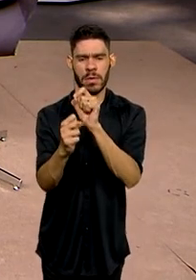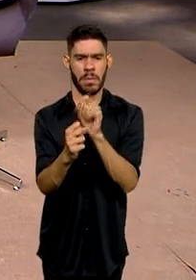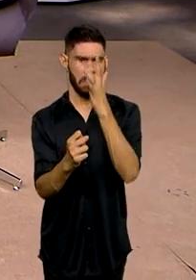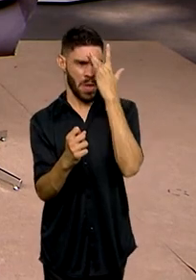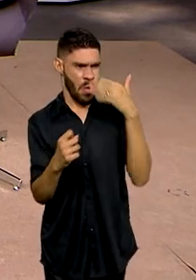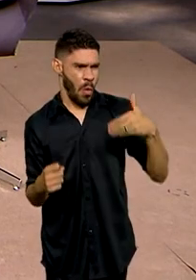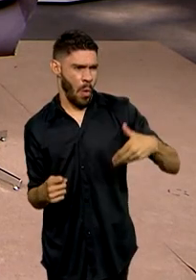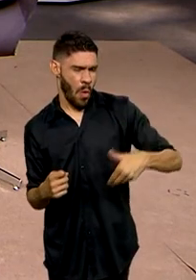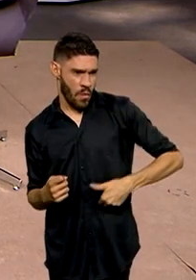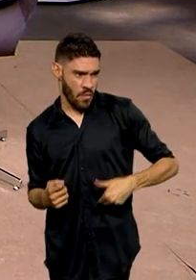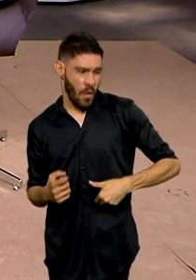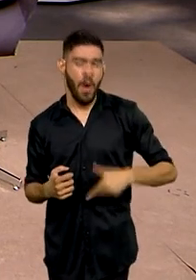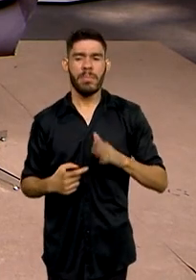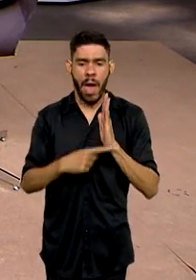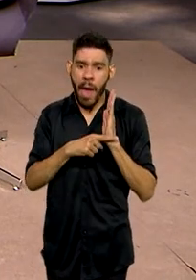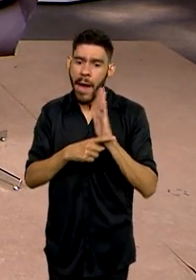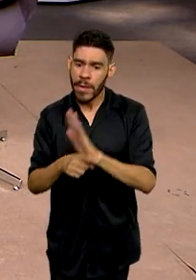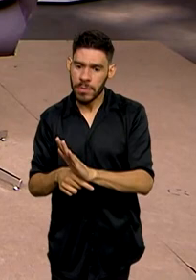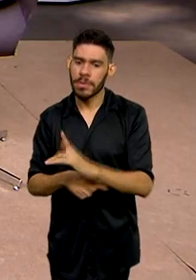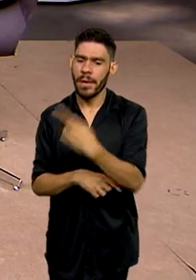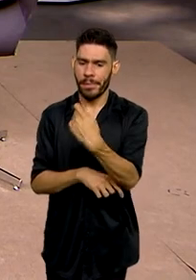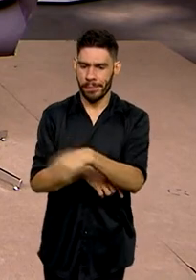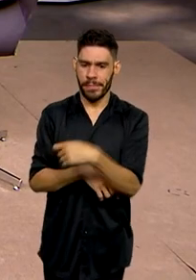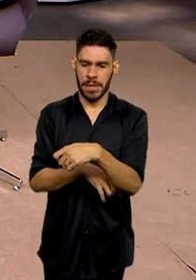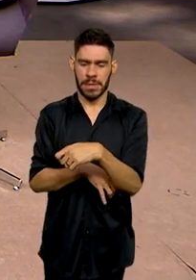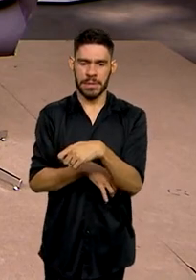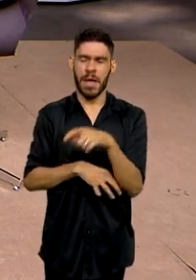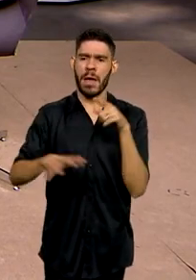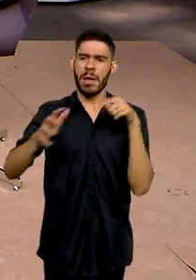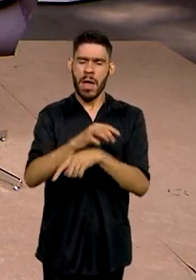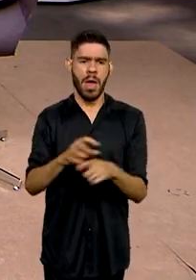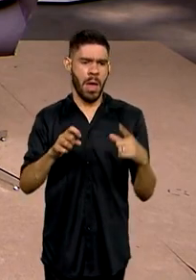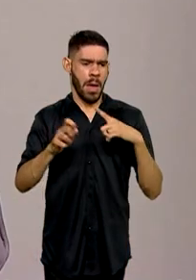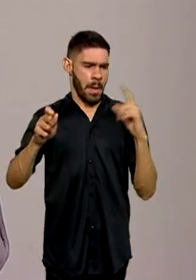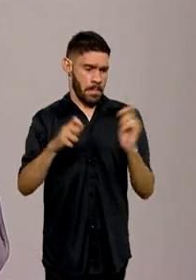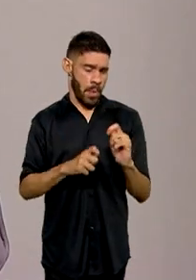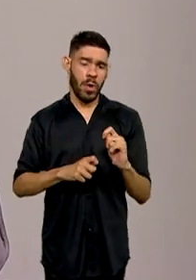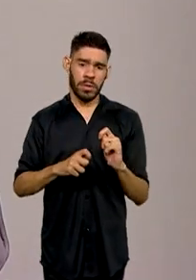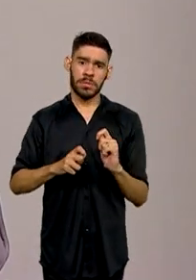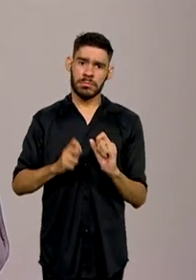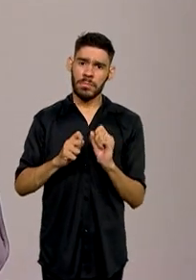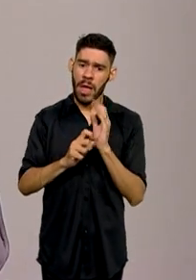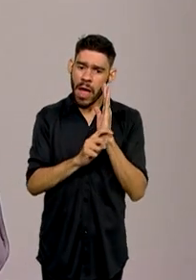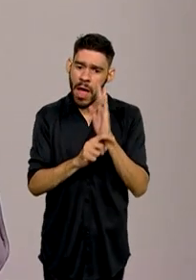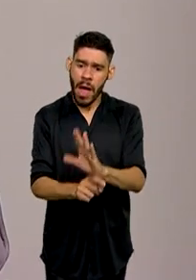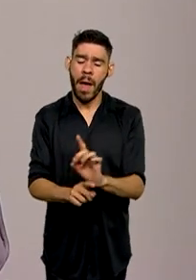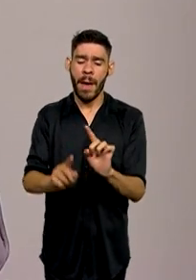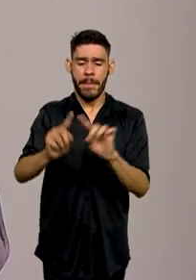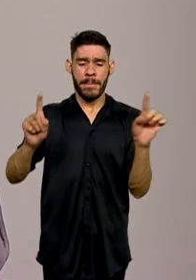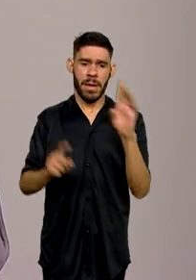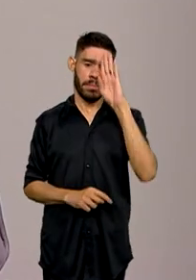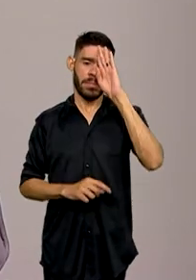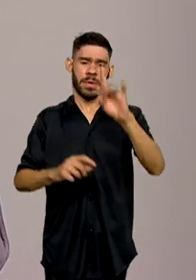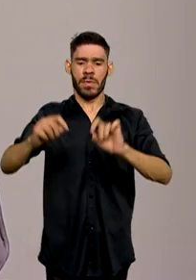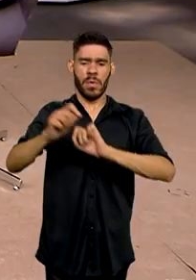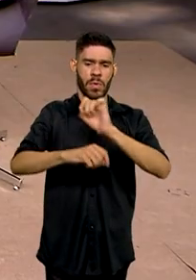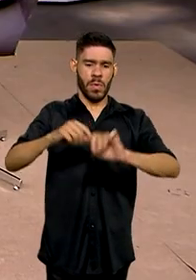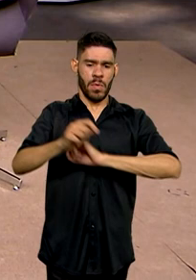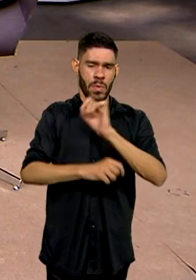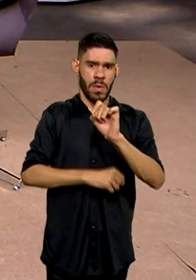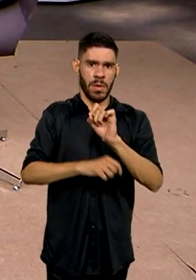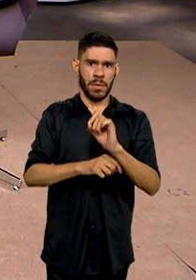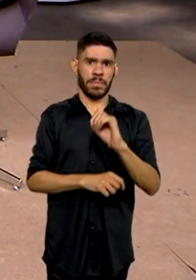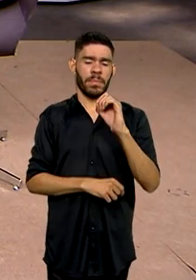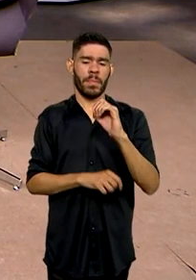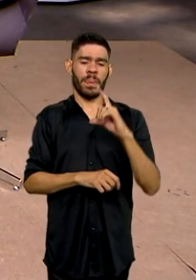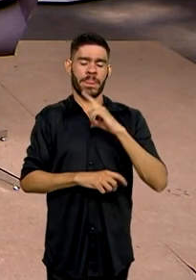passando fome? Vamos ajudar. Você pergunta, eu posso ajudar? Ajude. Mas além disso, leve ali um centro